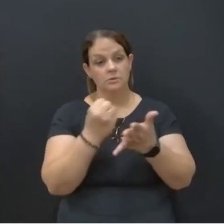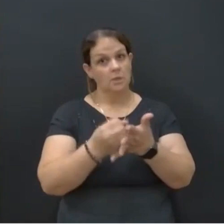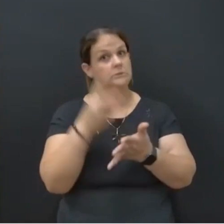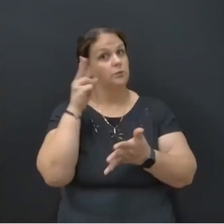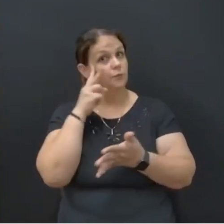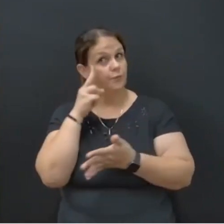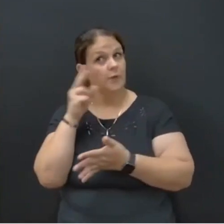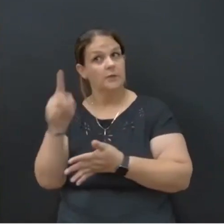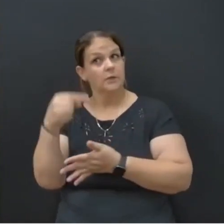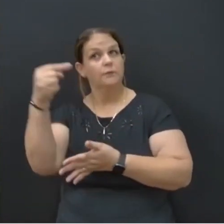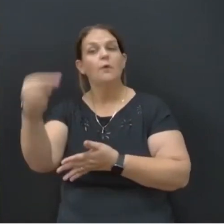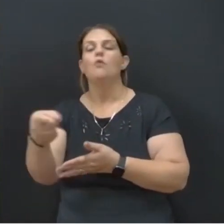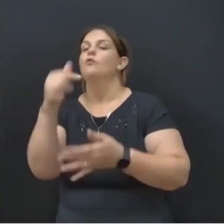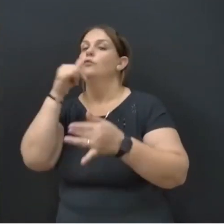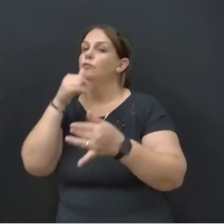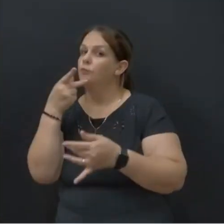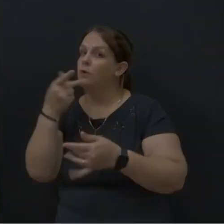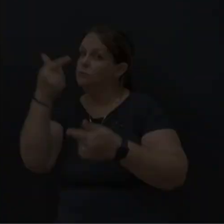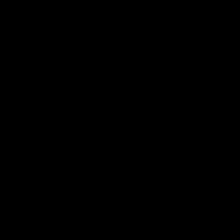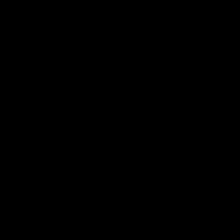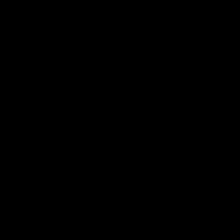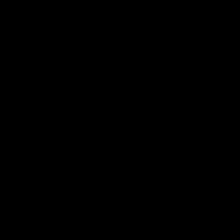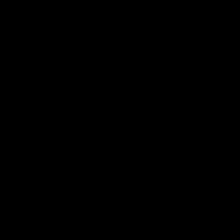eu vou falar de novo, tem que se fiscalizar.